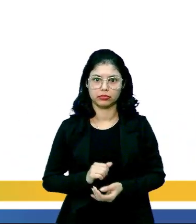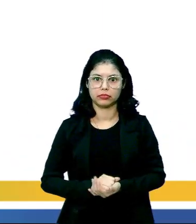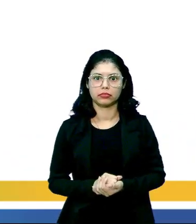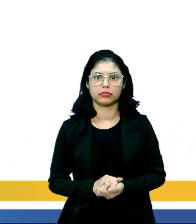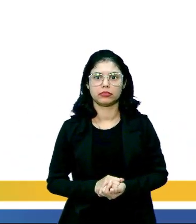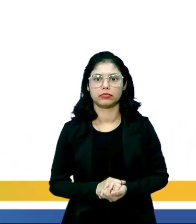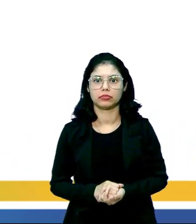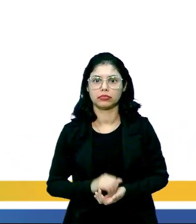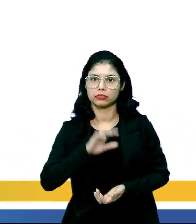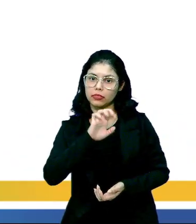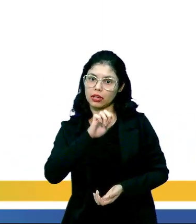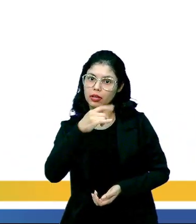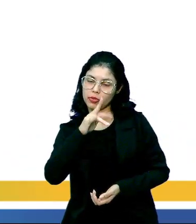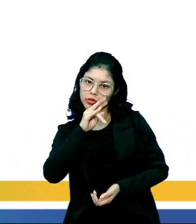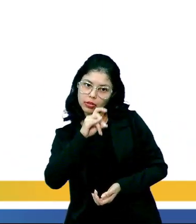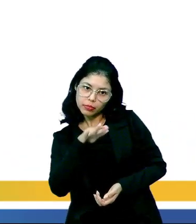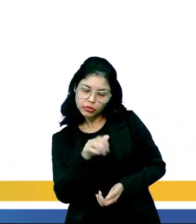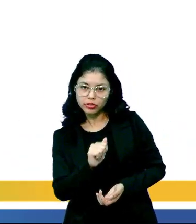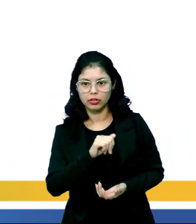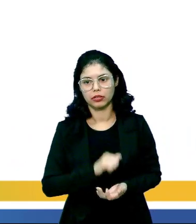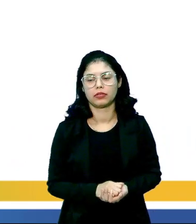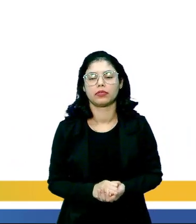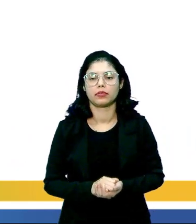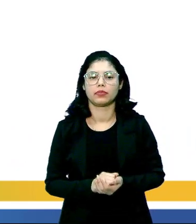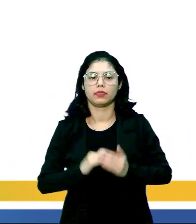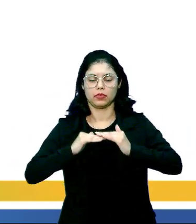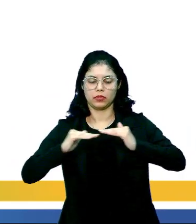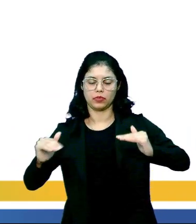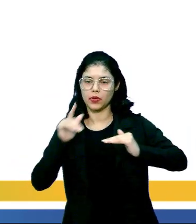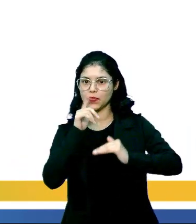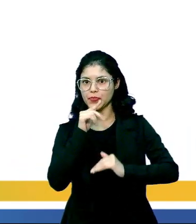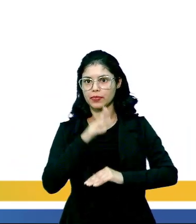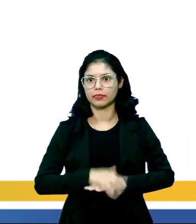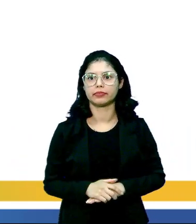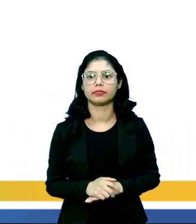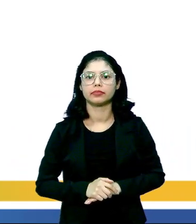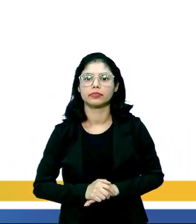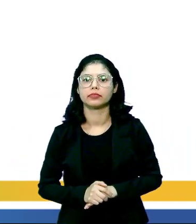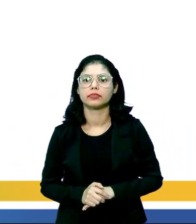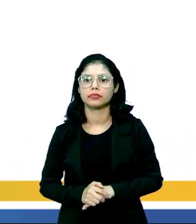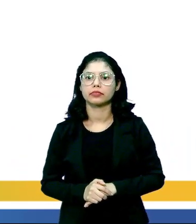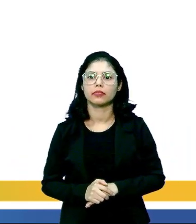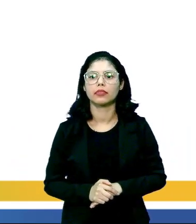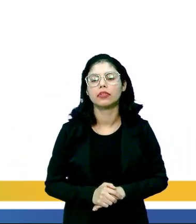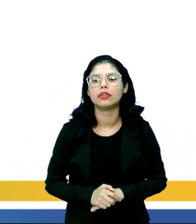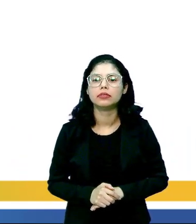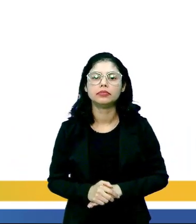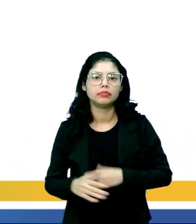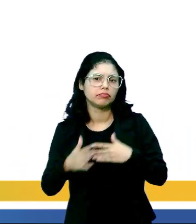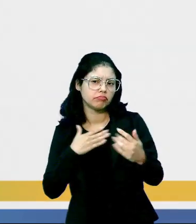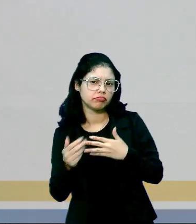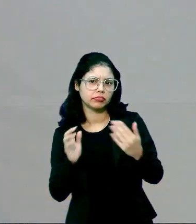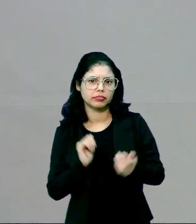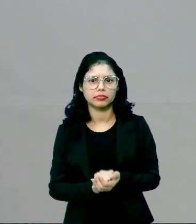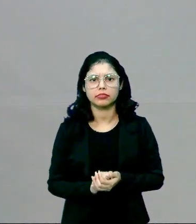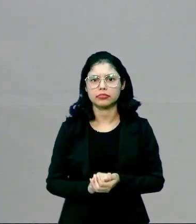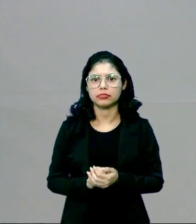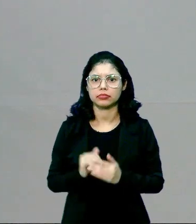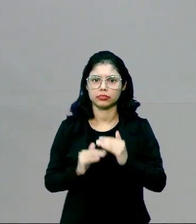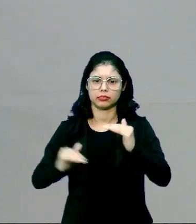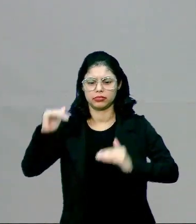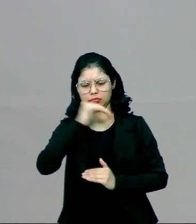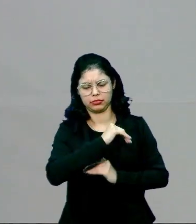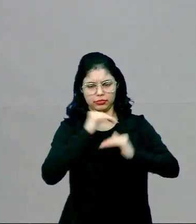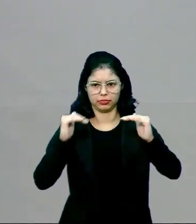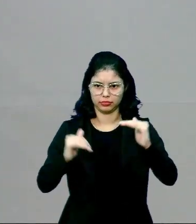hipoestomática, folhas de plantas aquáticas. E é claro que tem aquelas folhas que não estão nem aí. Tanto os estômatos podem